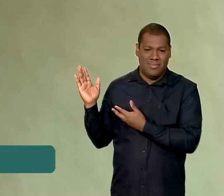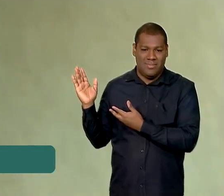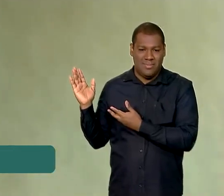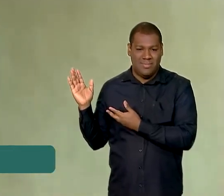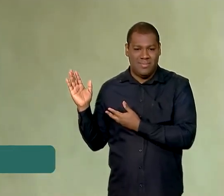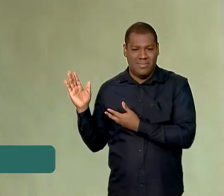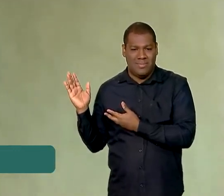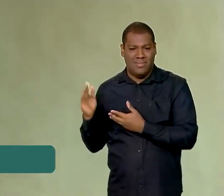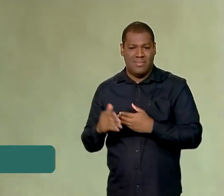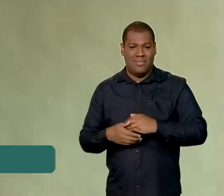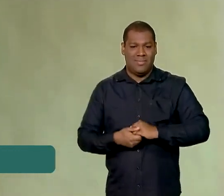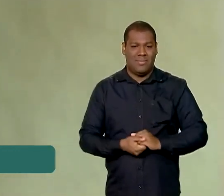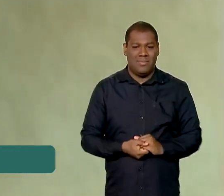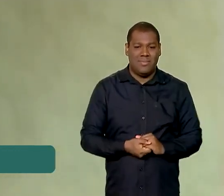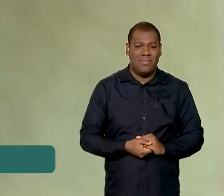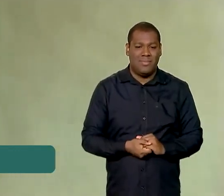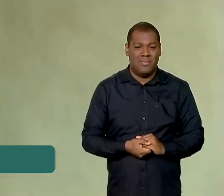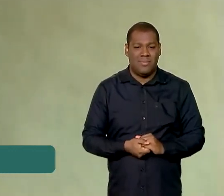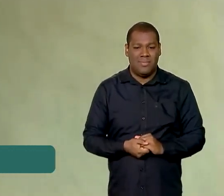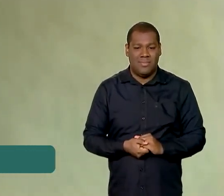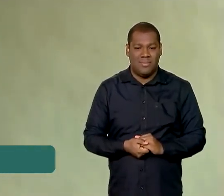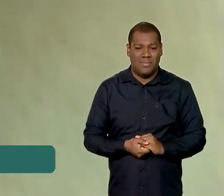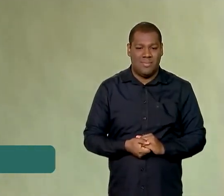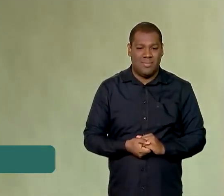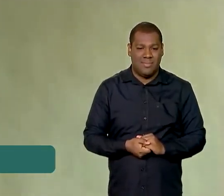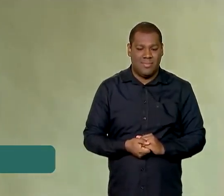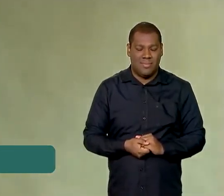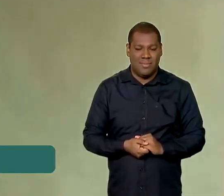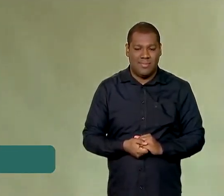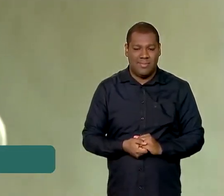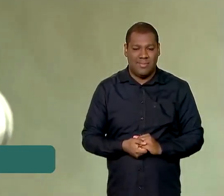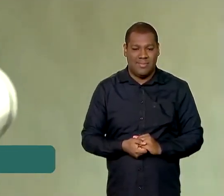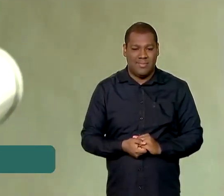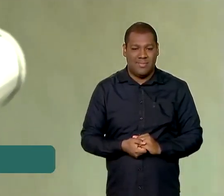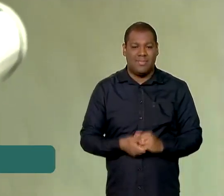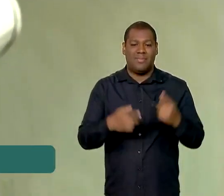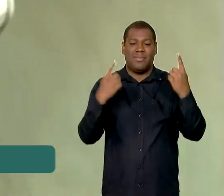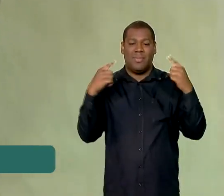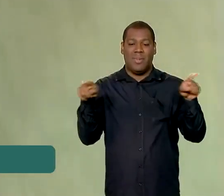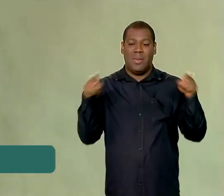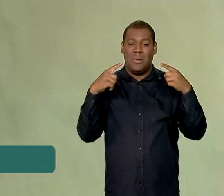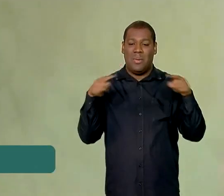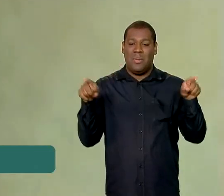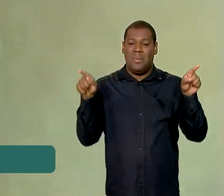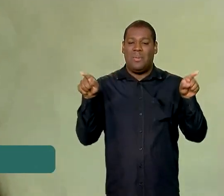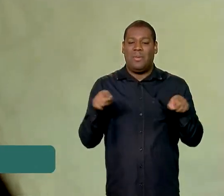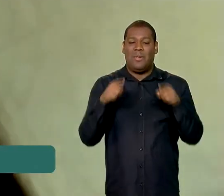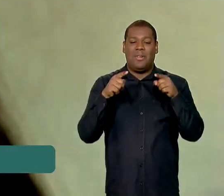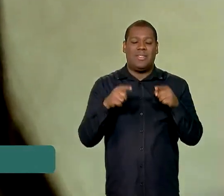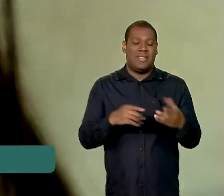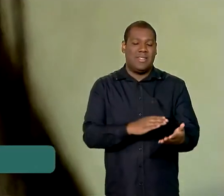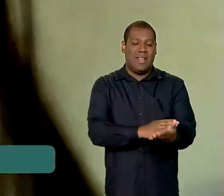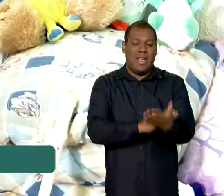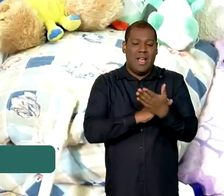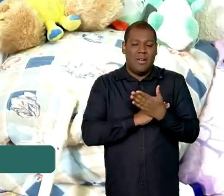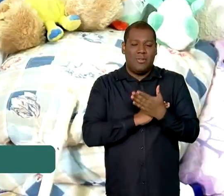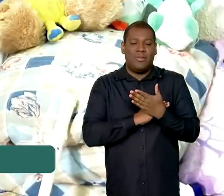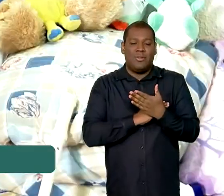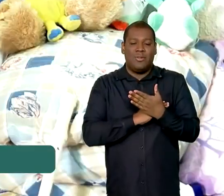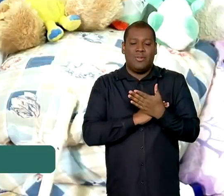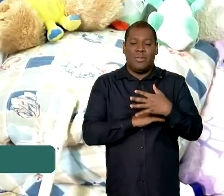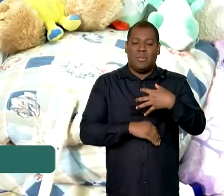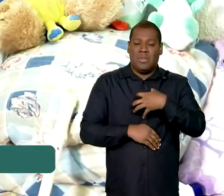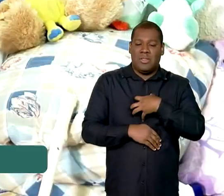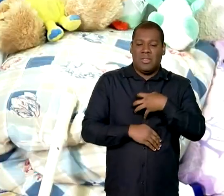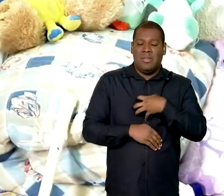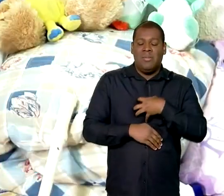A música alivia bastante para mim, porque às vezes não tem muito o que eu fazer. A música que